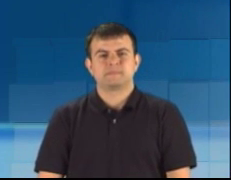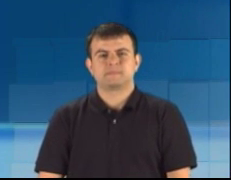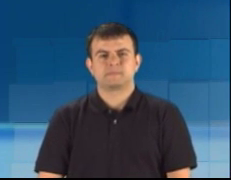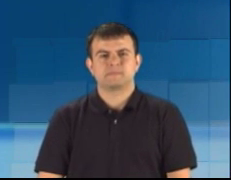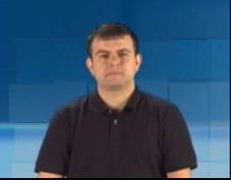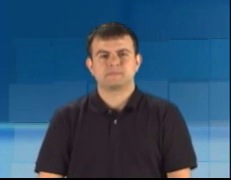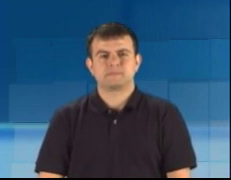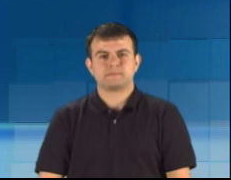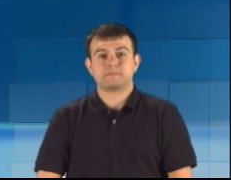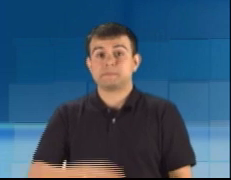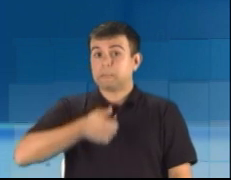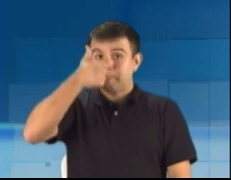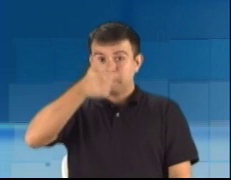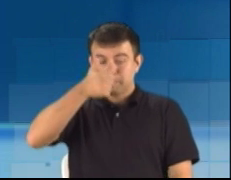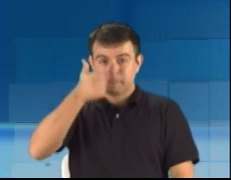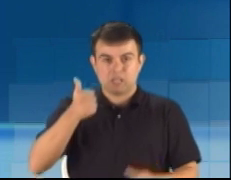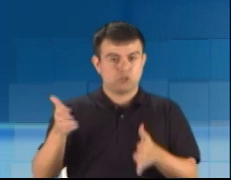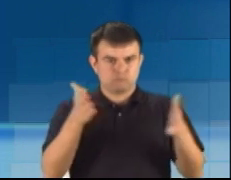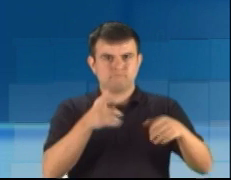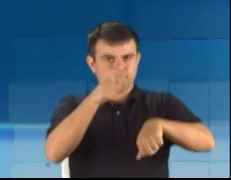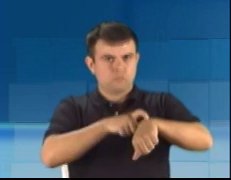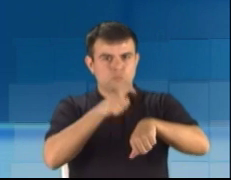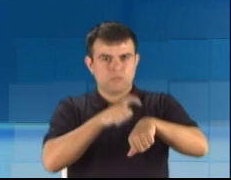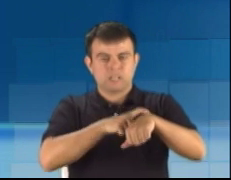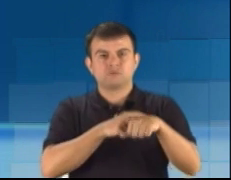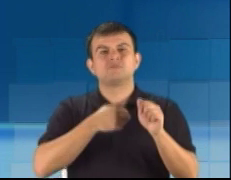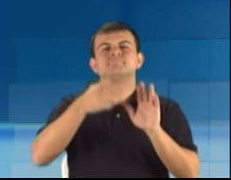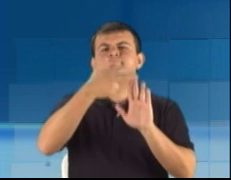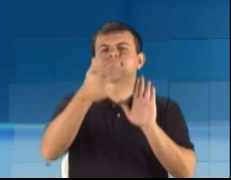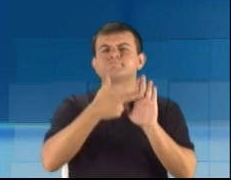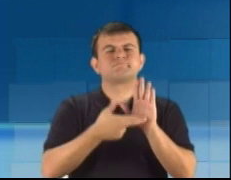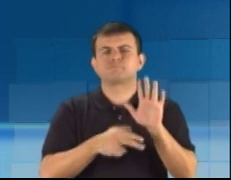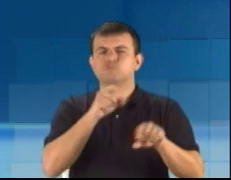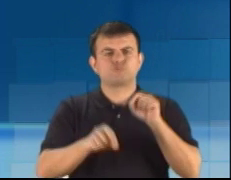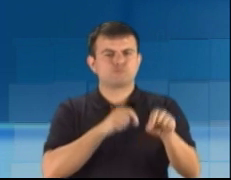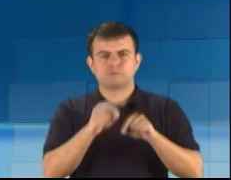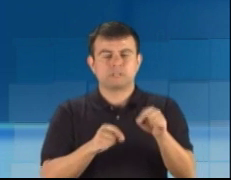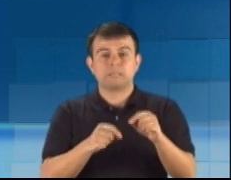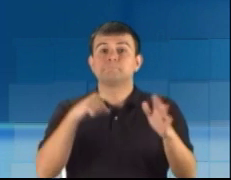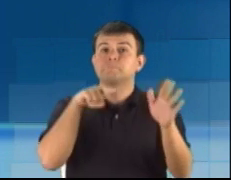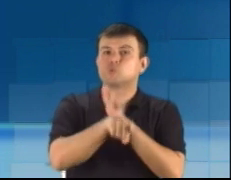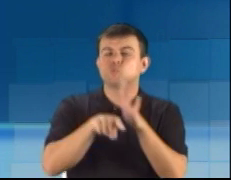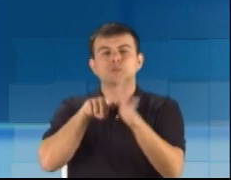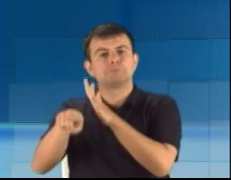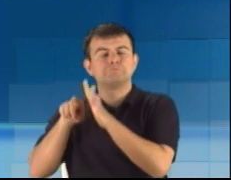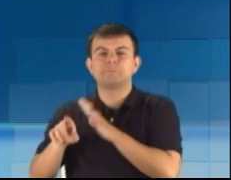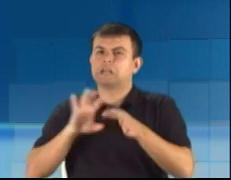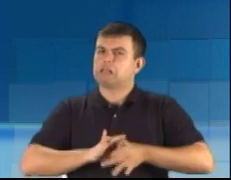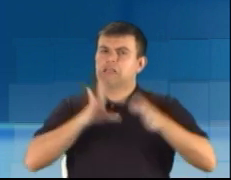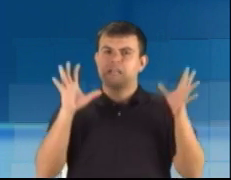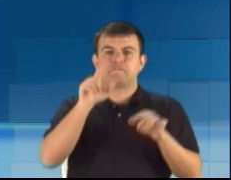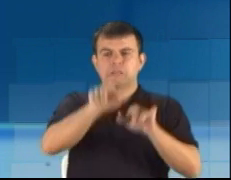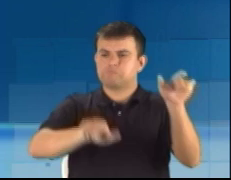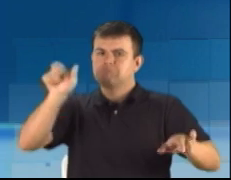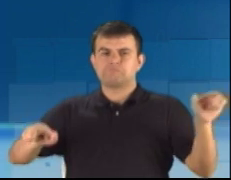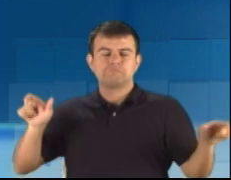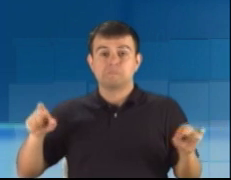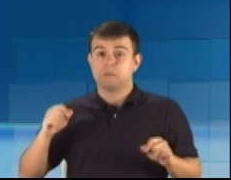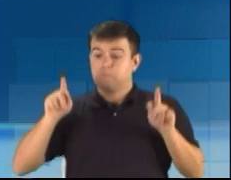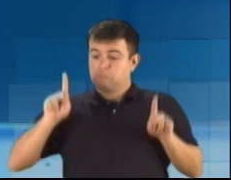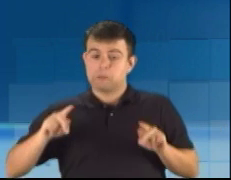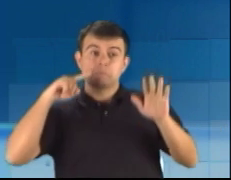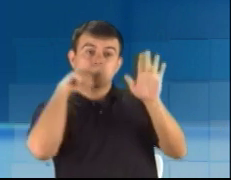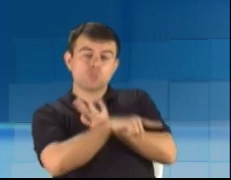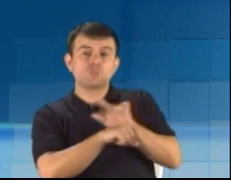Neste primeiro bloco, será realizada uma rodada de perguntas entre os candidatos, de escolha livre, tanto de quem responde quanto do